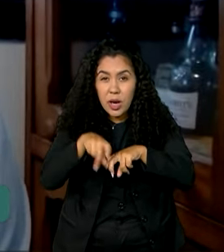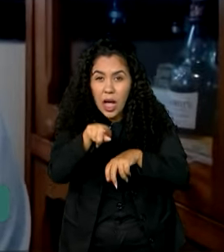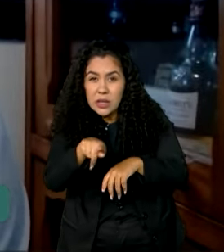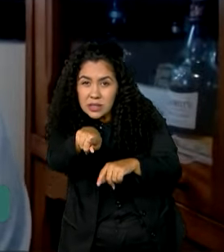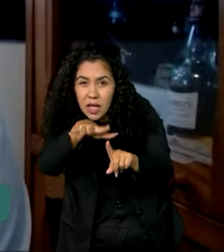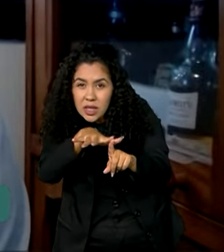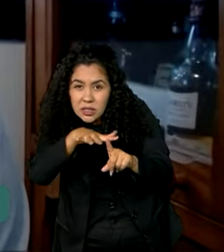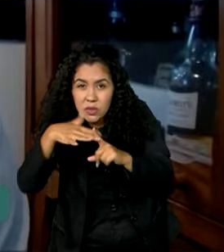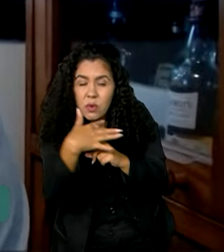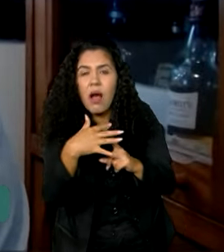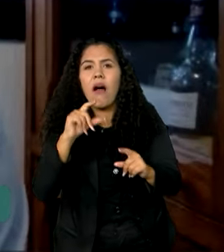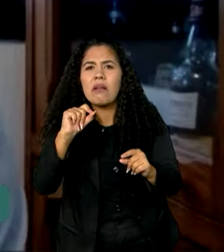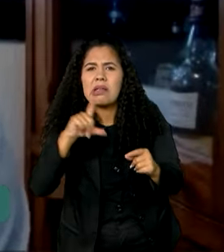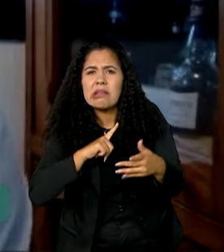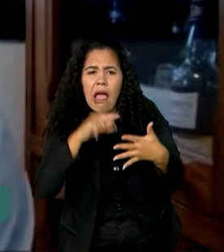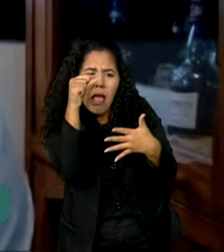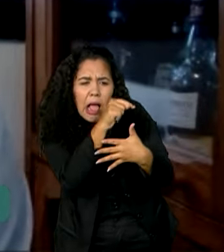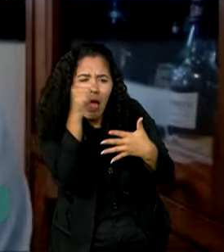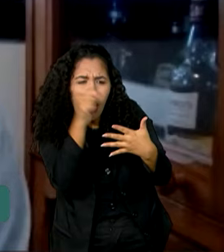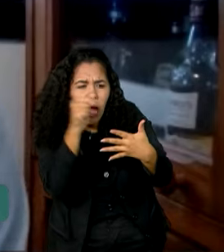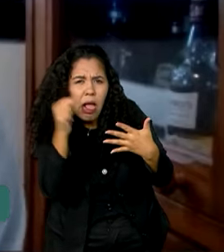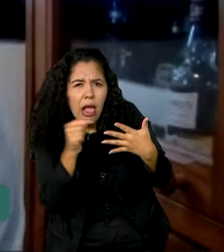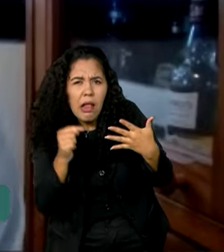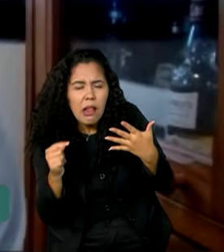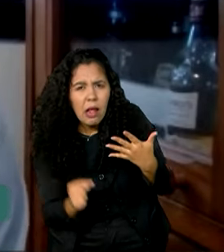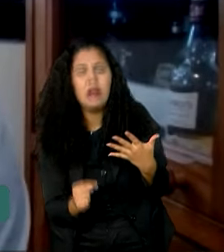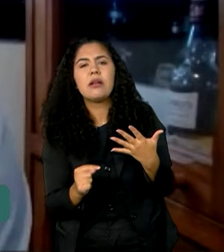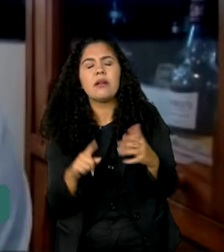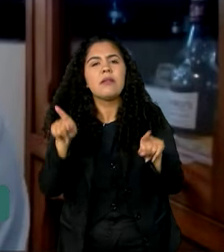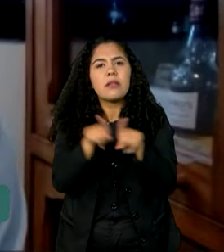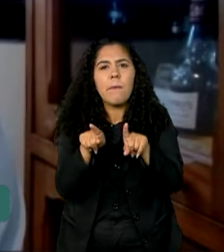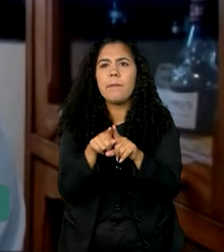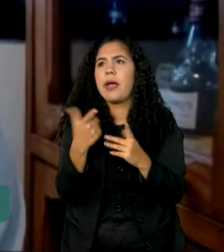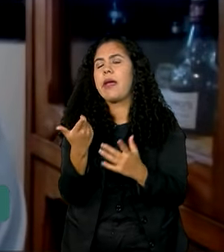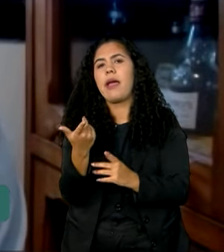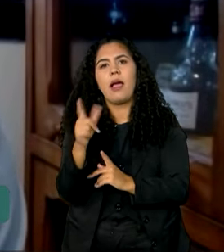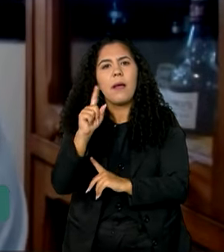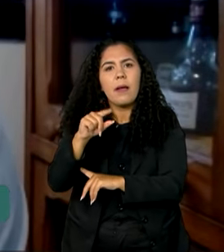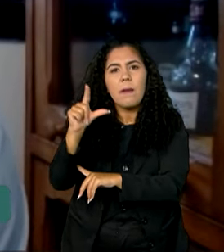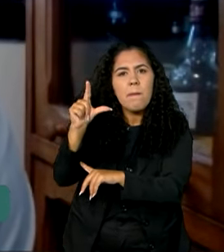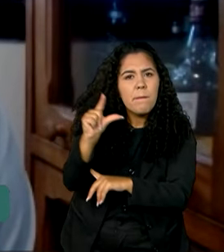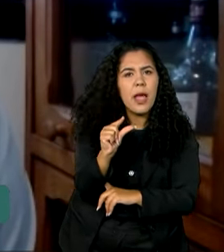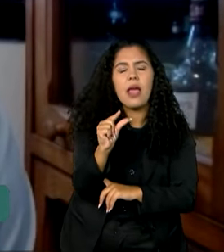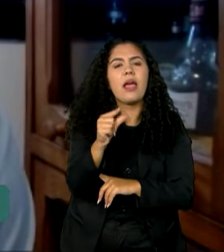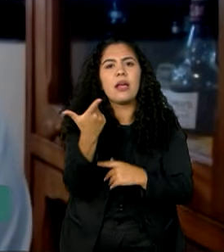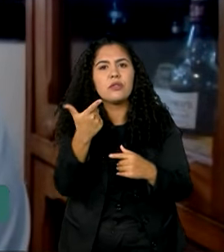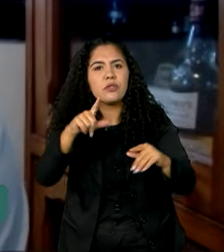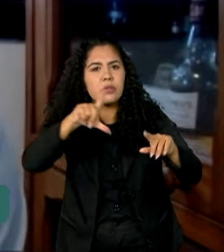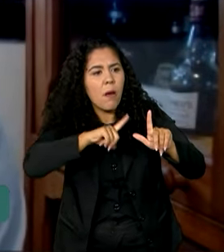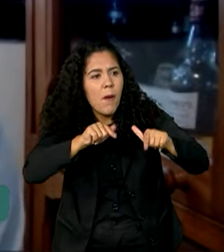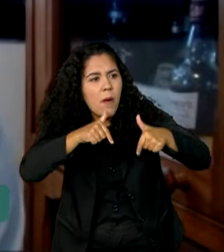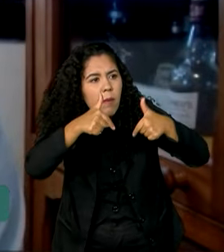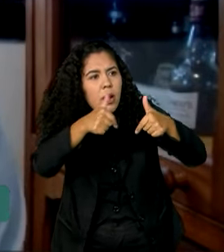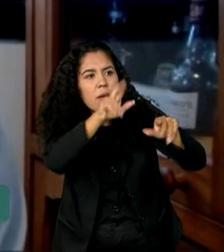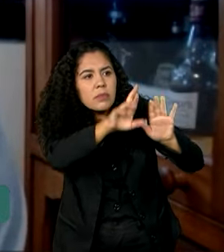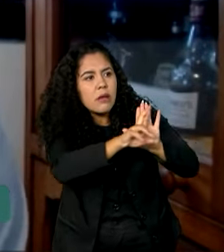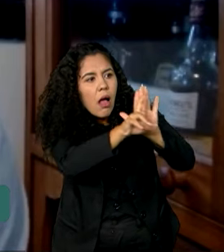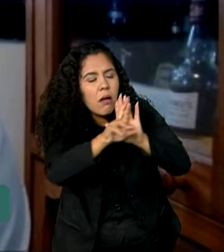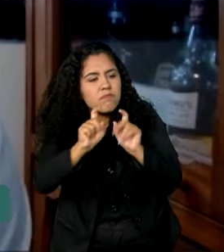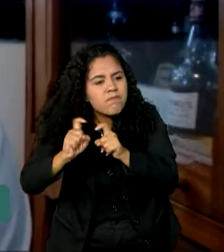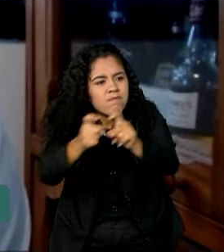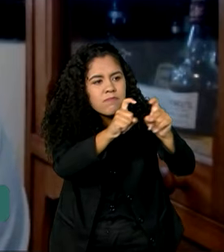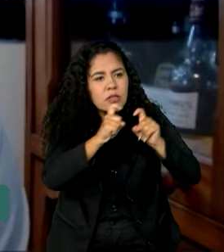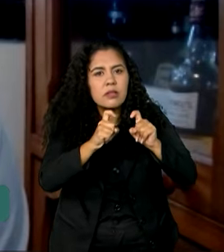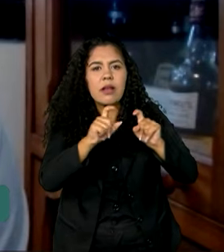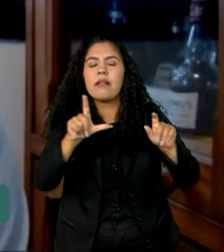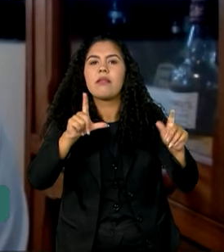convivendo com uma série de movimentos mais nacionalistas, menos... forças menos globalizantes e, por consequência, que dão